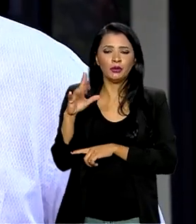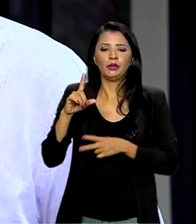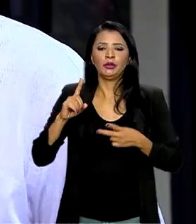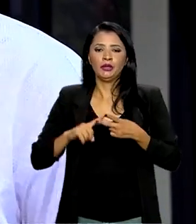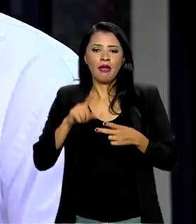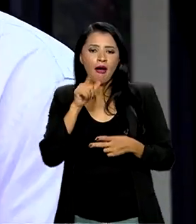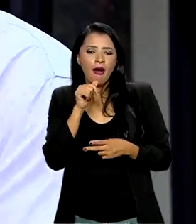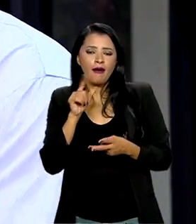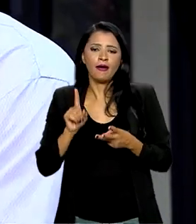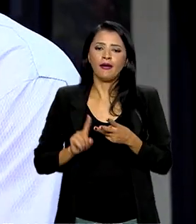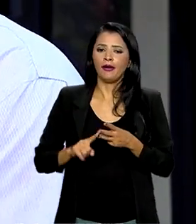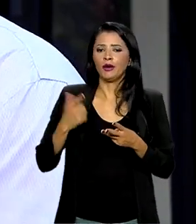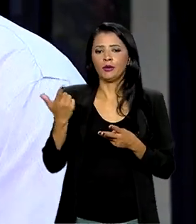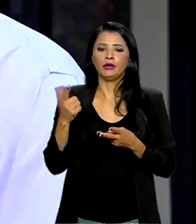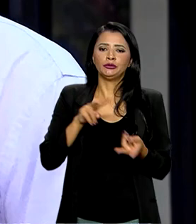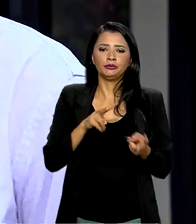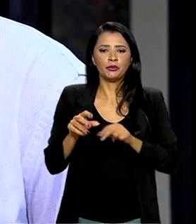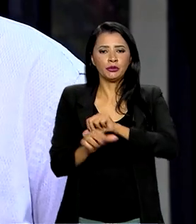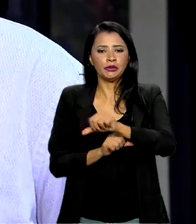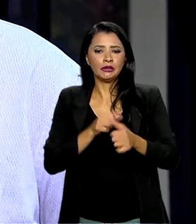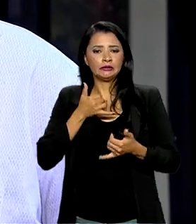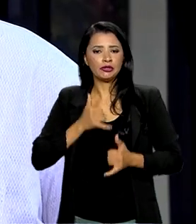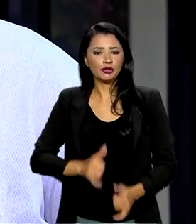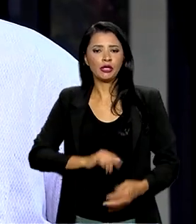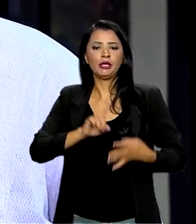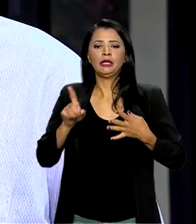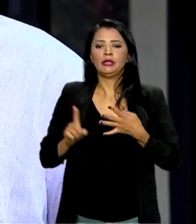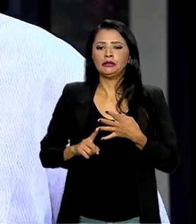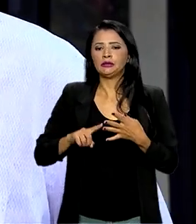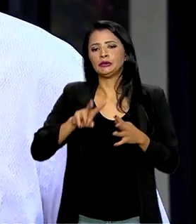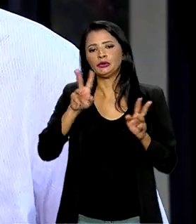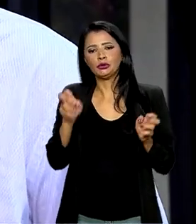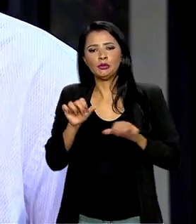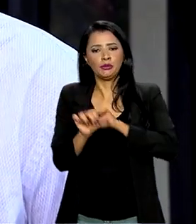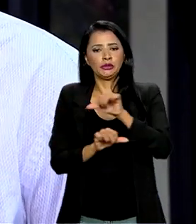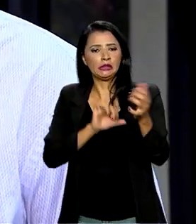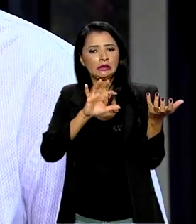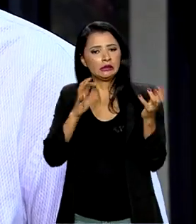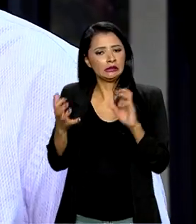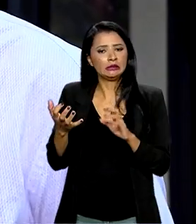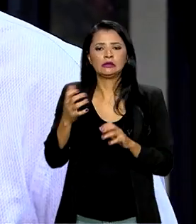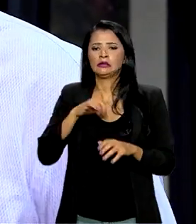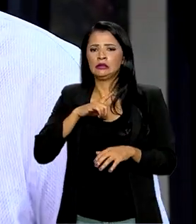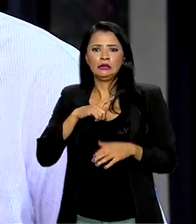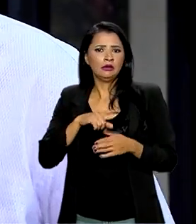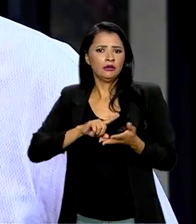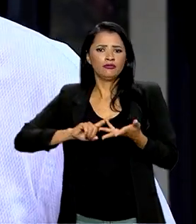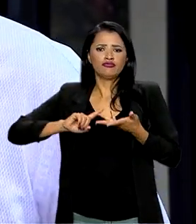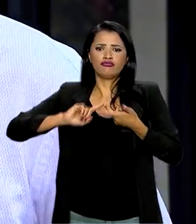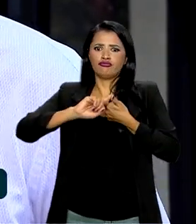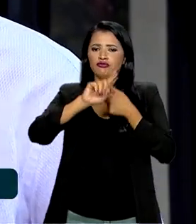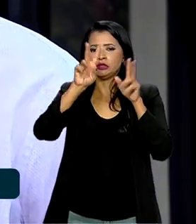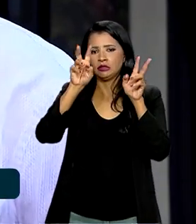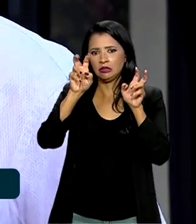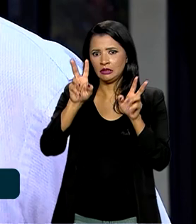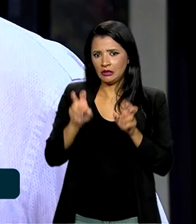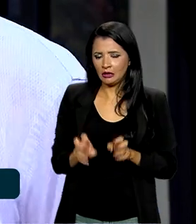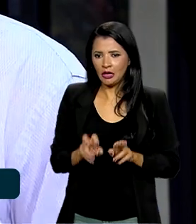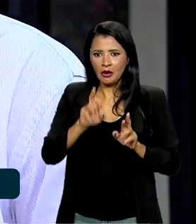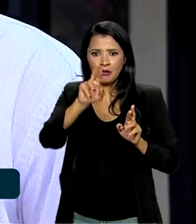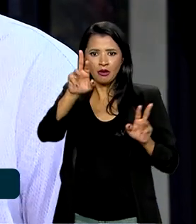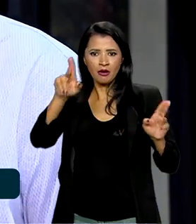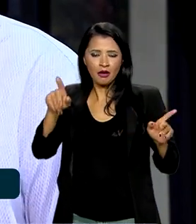águas, tem demandas sobre transição energética, tem demandas sobre mudança do clima. Então, são temas muito incomuns